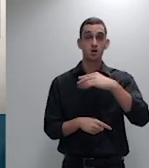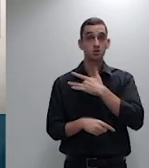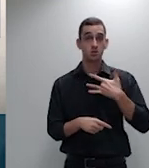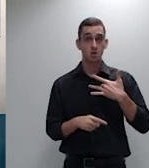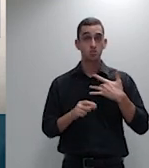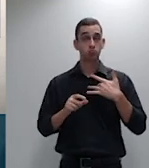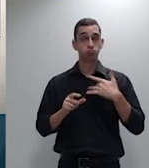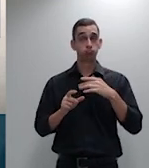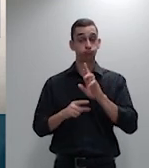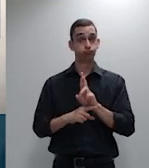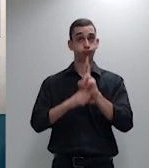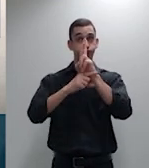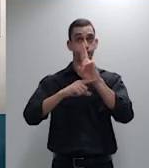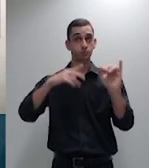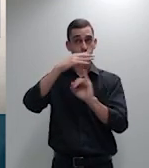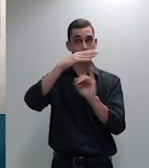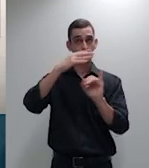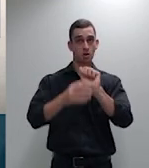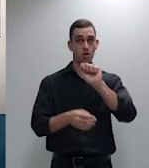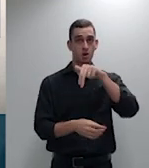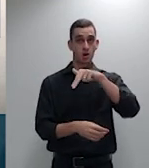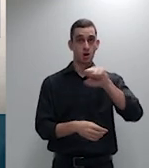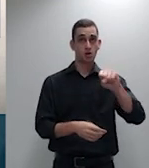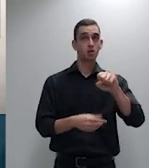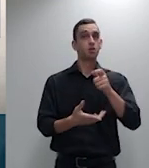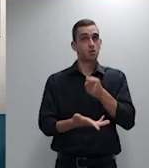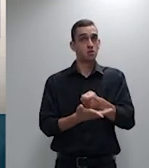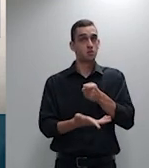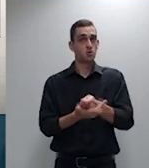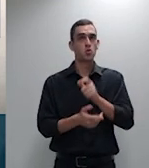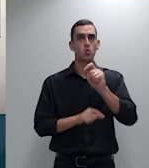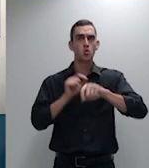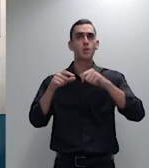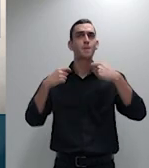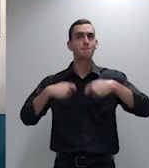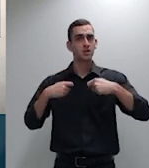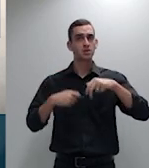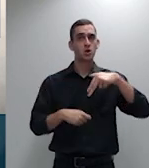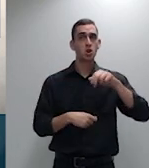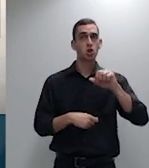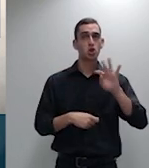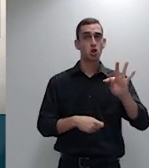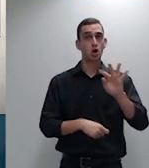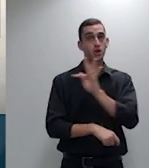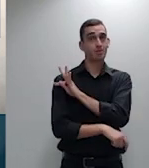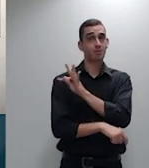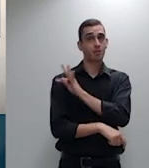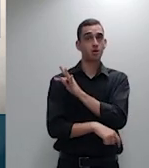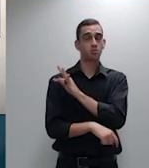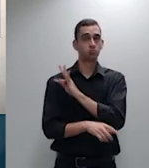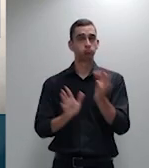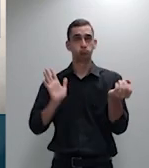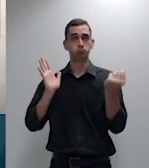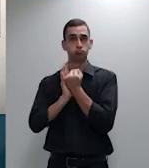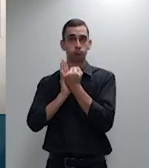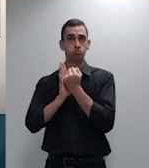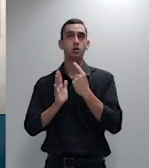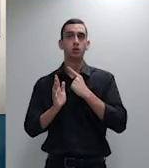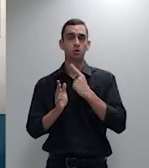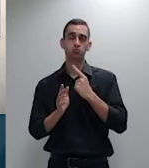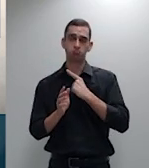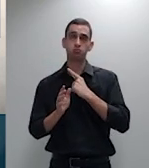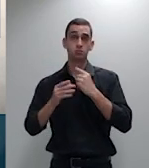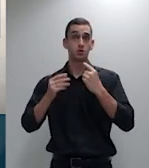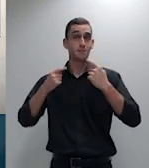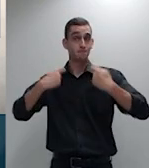elaboração de nota técnica de registro de produto NTRP documento que contém análise